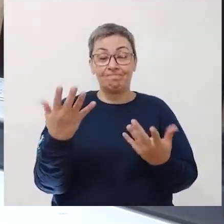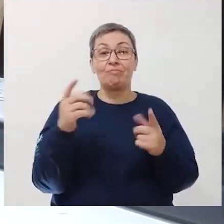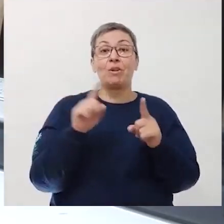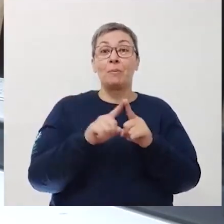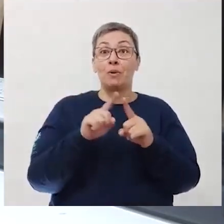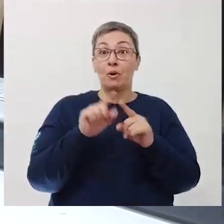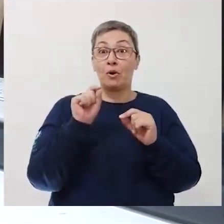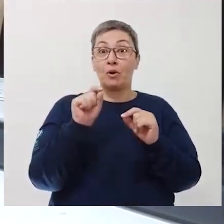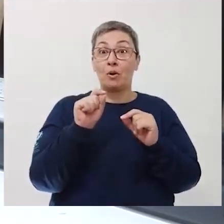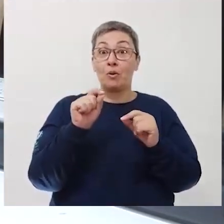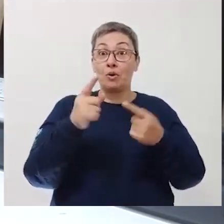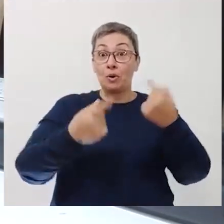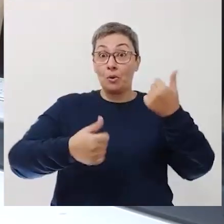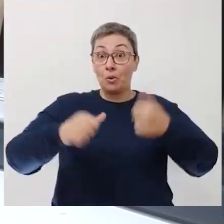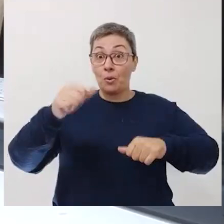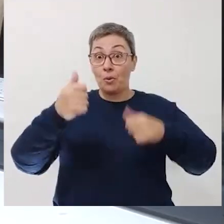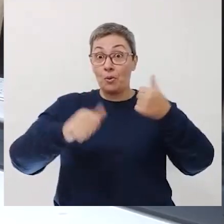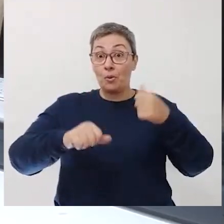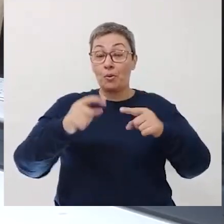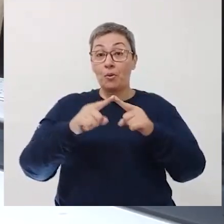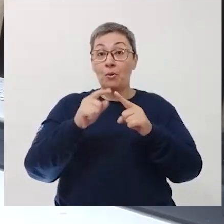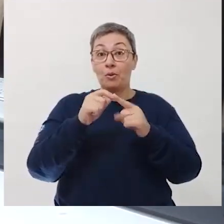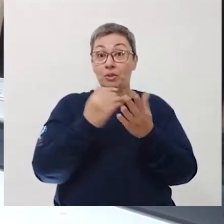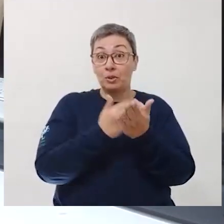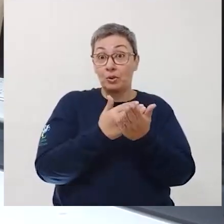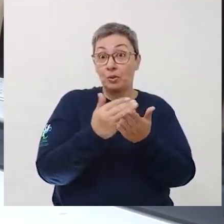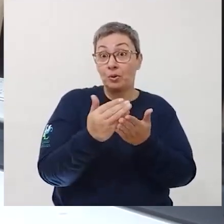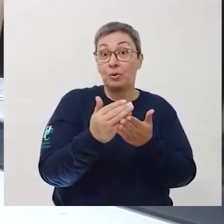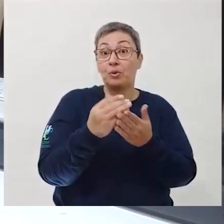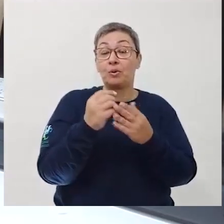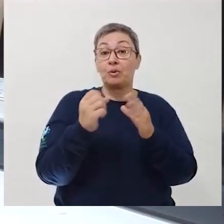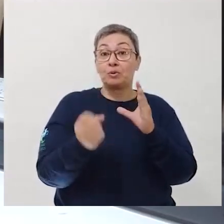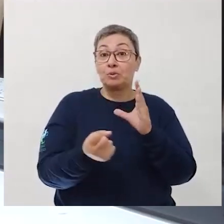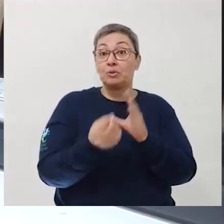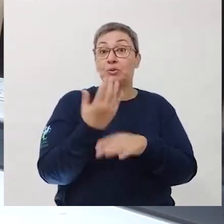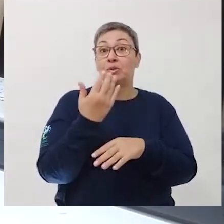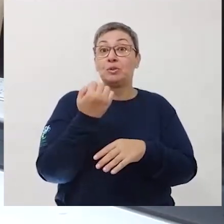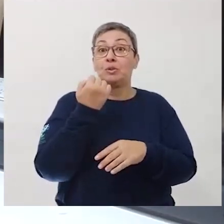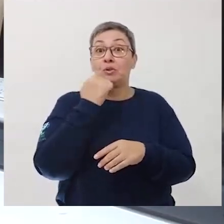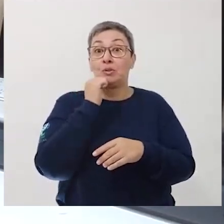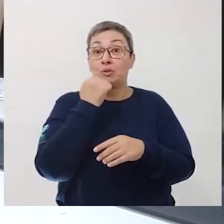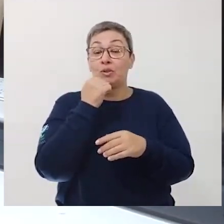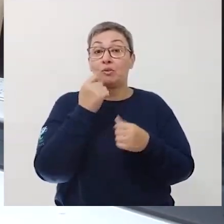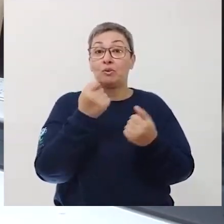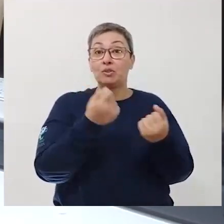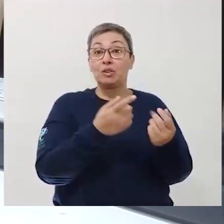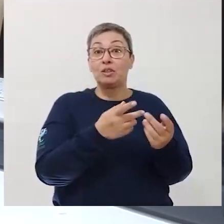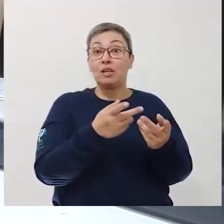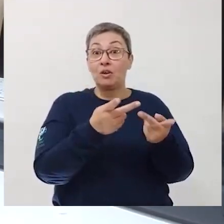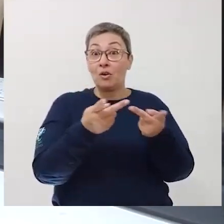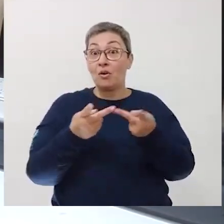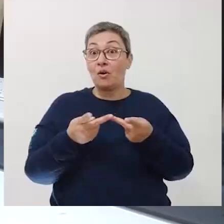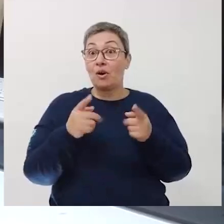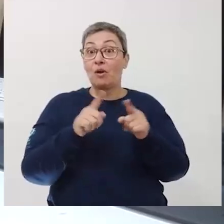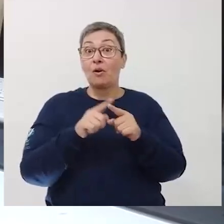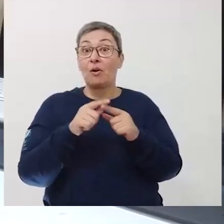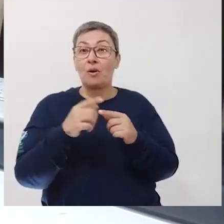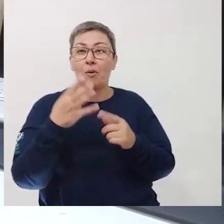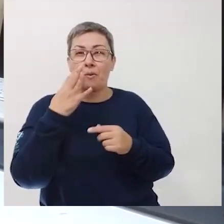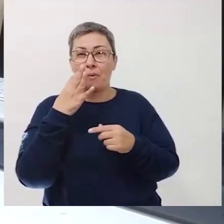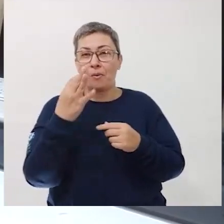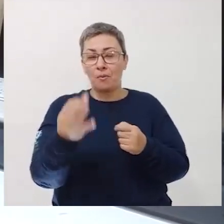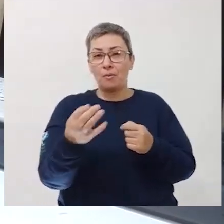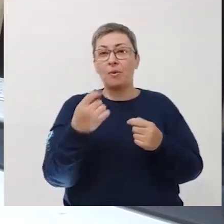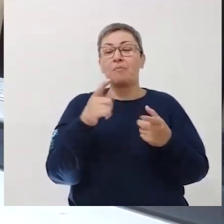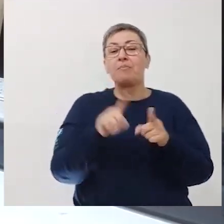Bom, para verificarmos uma introdução à origem da ciência, eu vou convidar vocês para